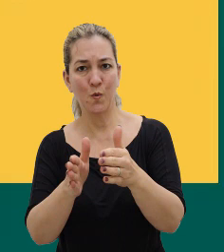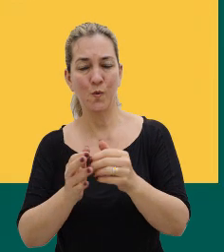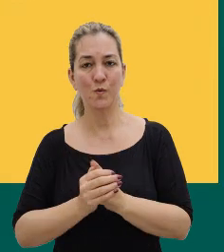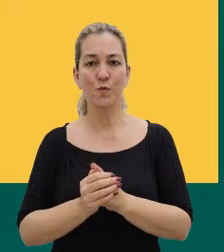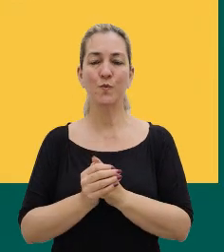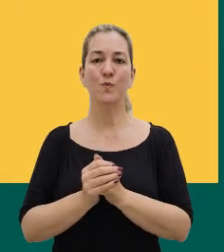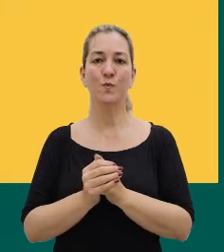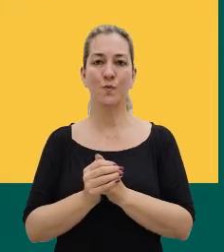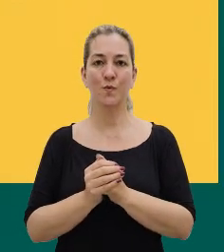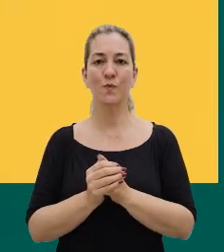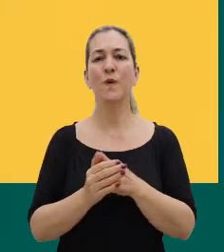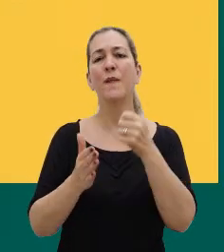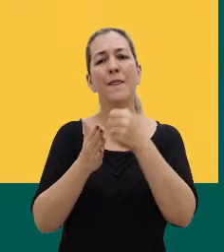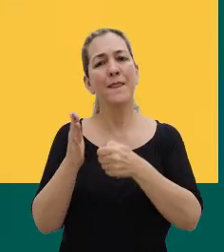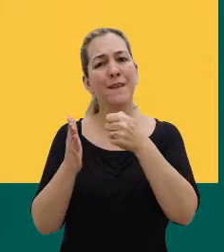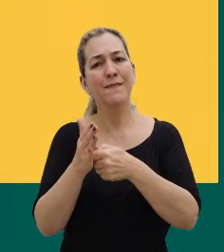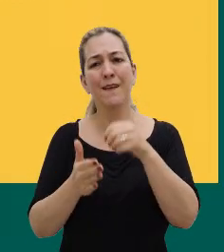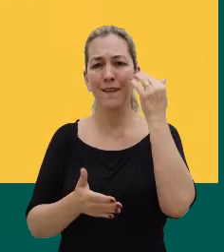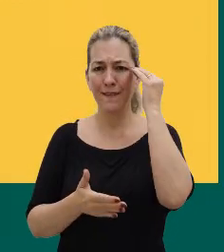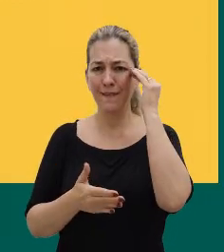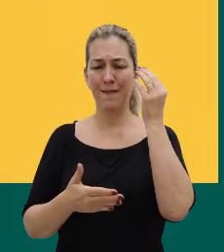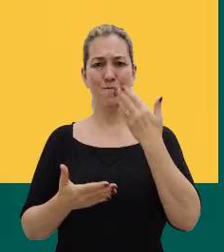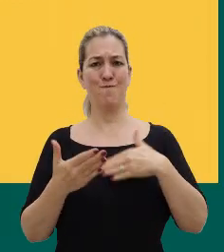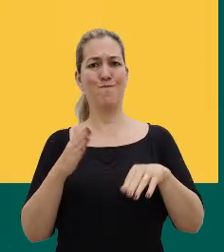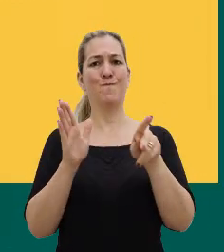tentar se entender.